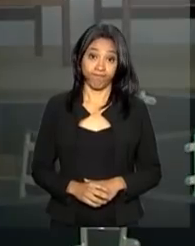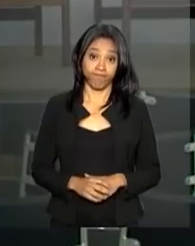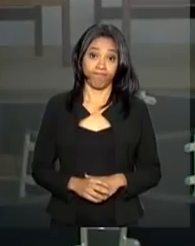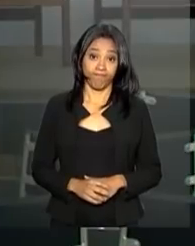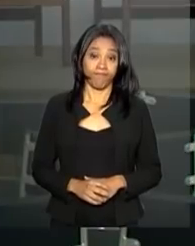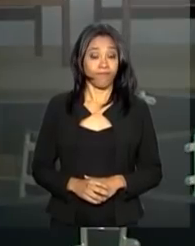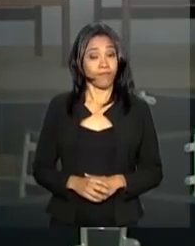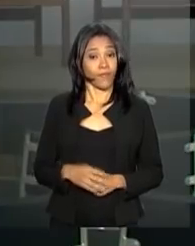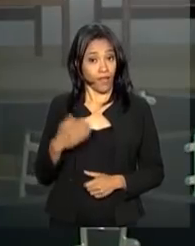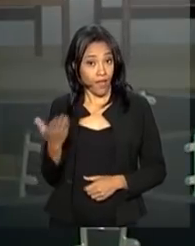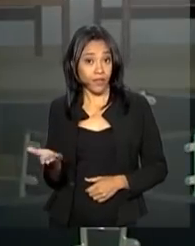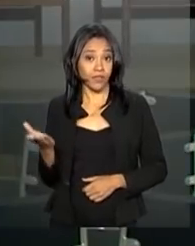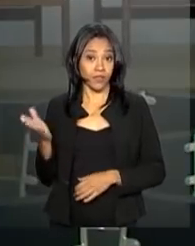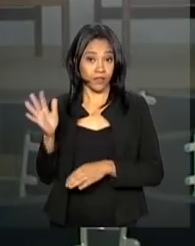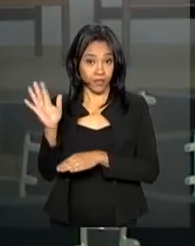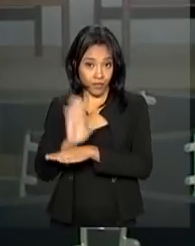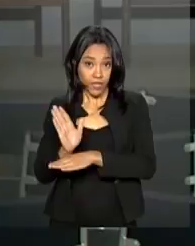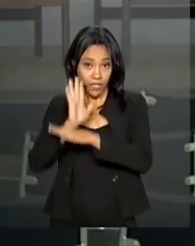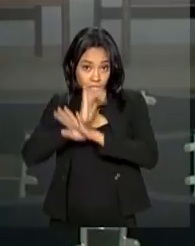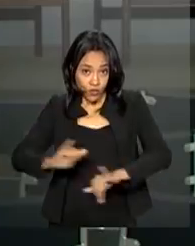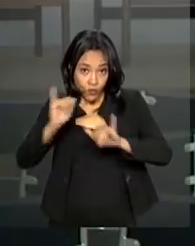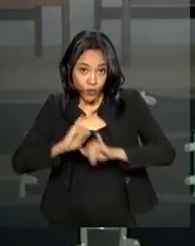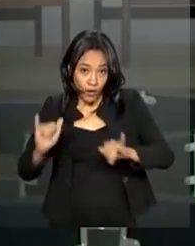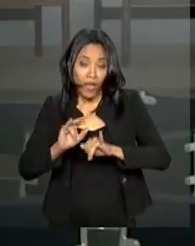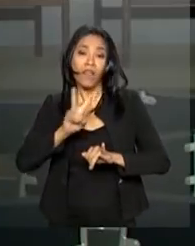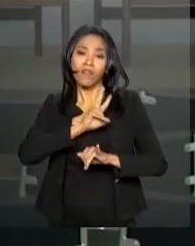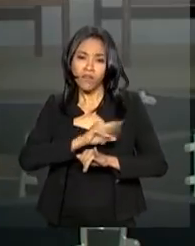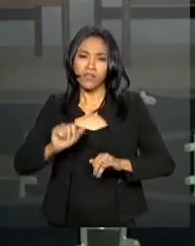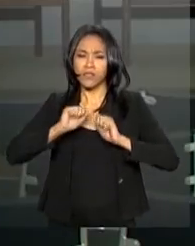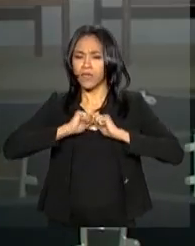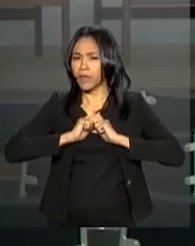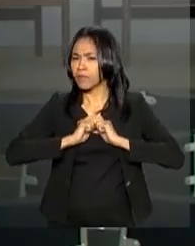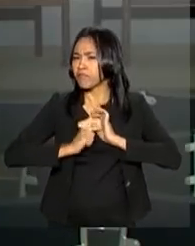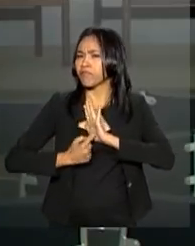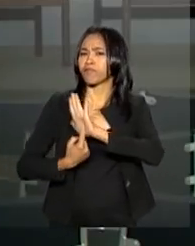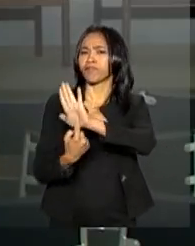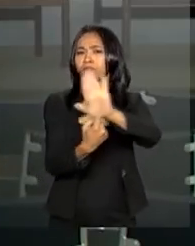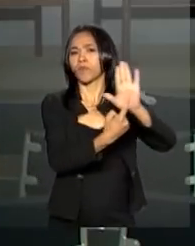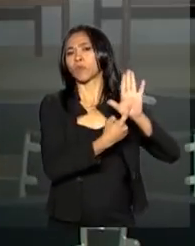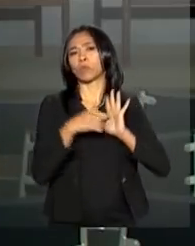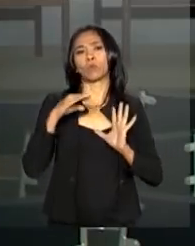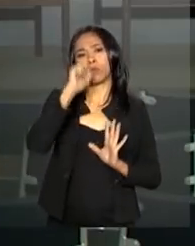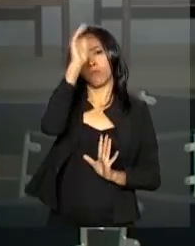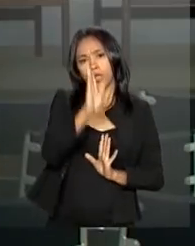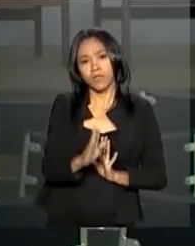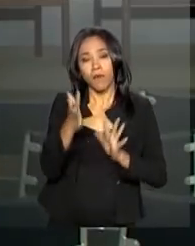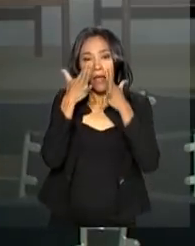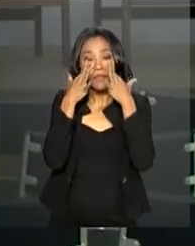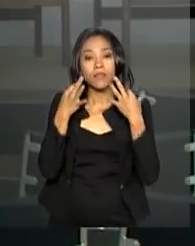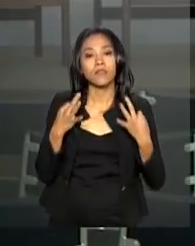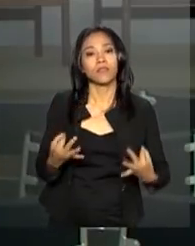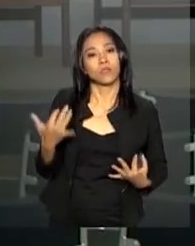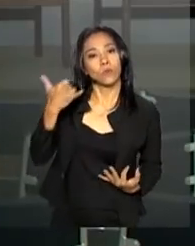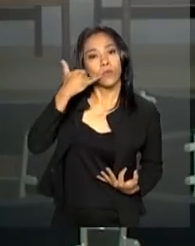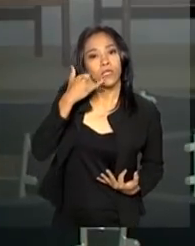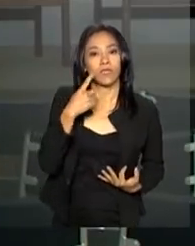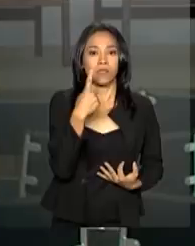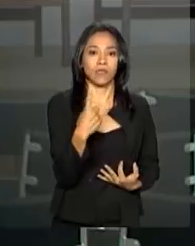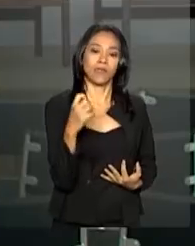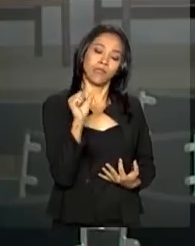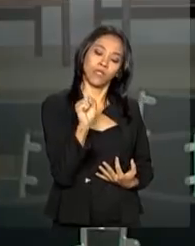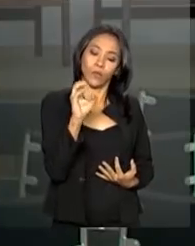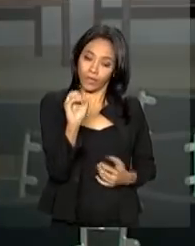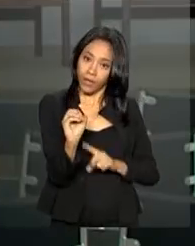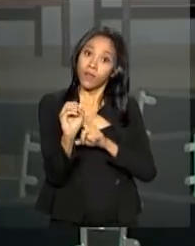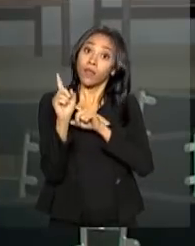Alessandra, essa campanha vai ser veiculada em todo o país para chamar a atenção para o Ligue 180, que é o canal